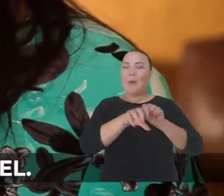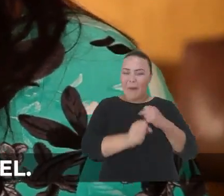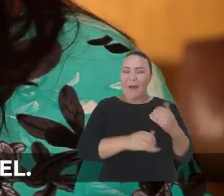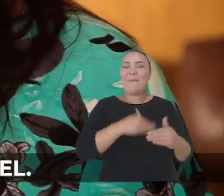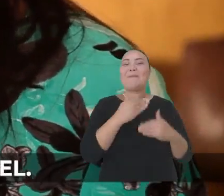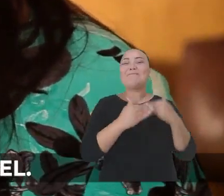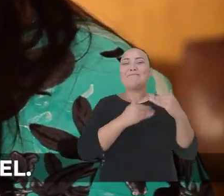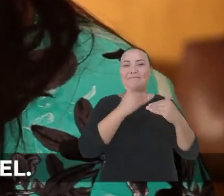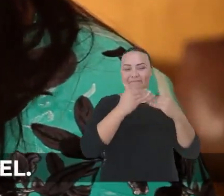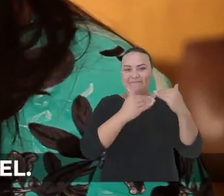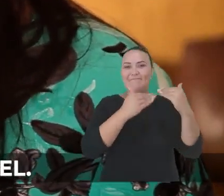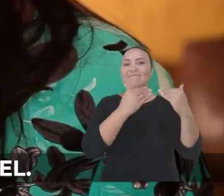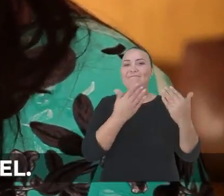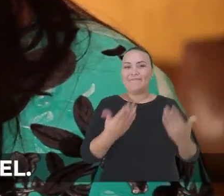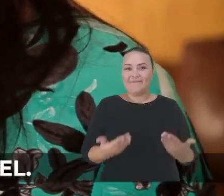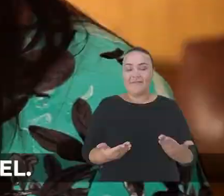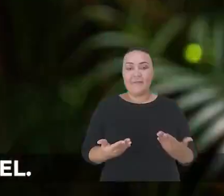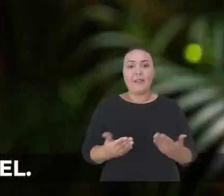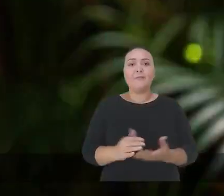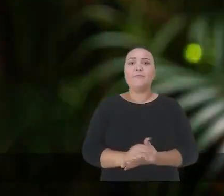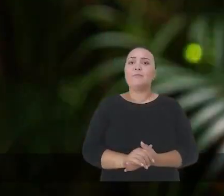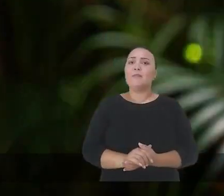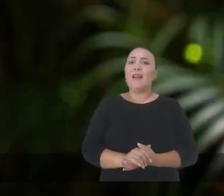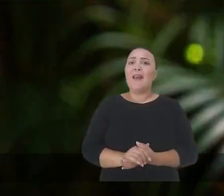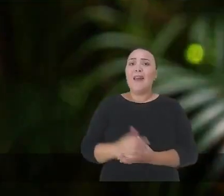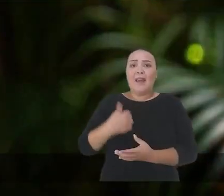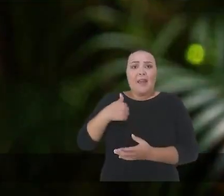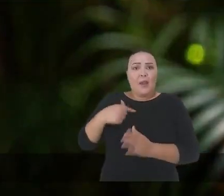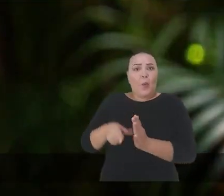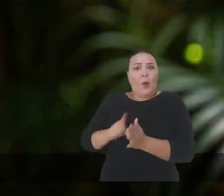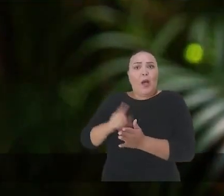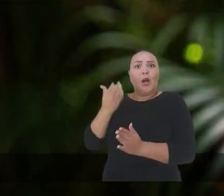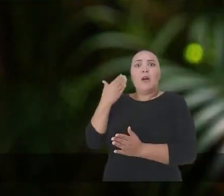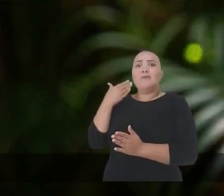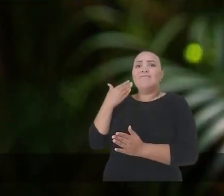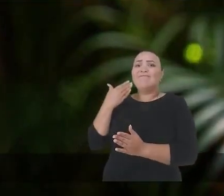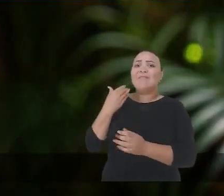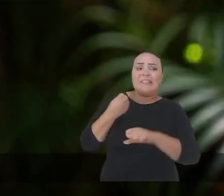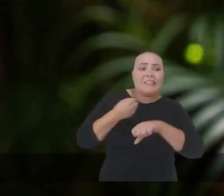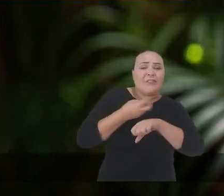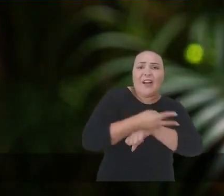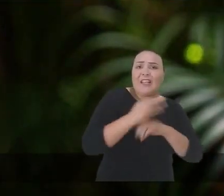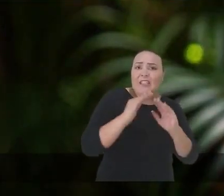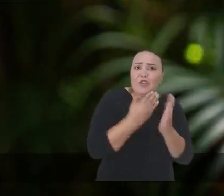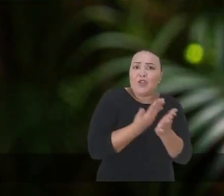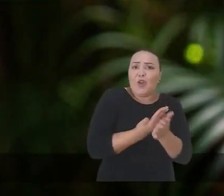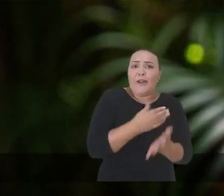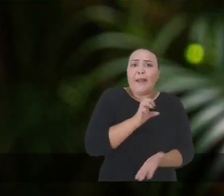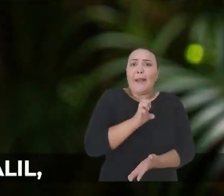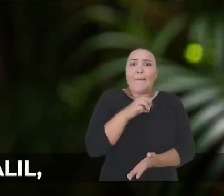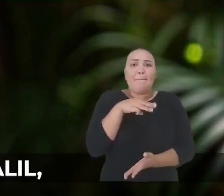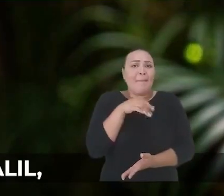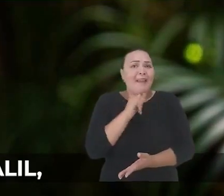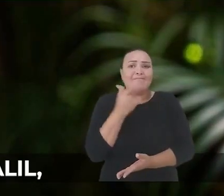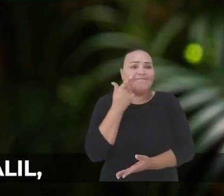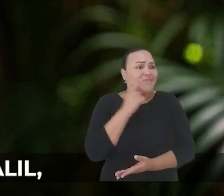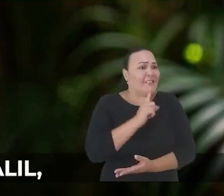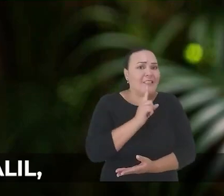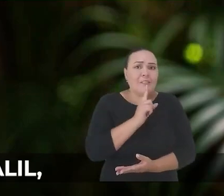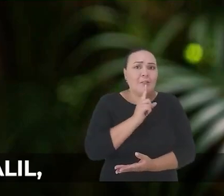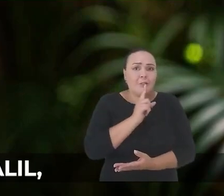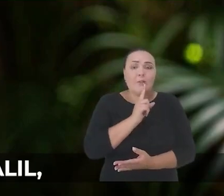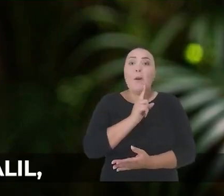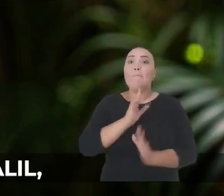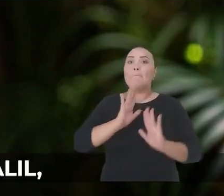necessária para subir de nível. Eu não estava conseguindo uma vaga para minha filha na EMEI. Com a ampliação que teve